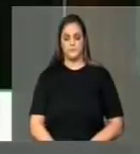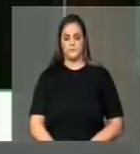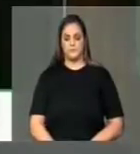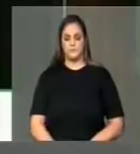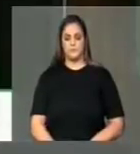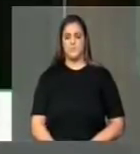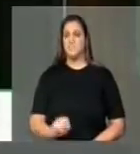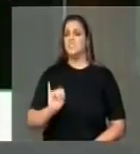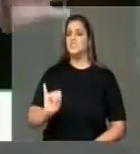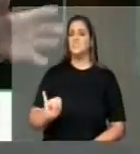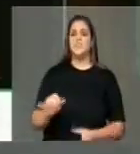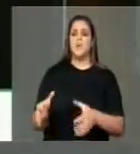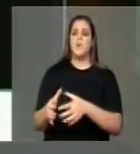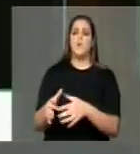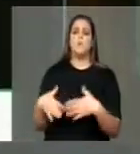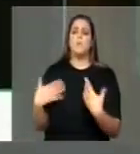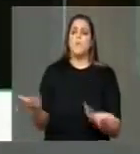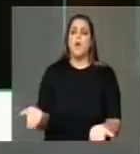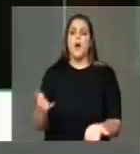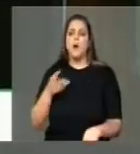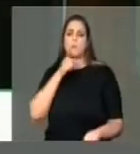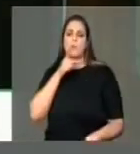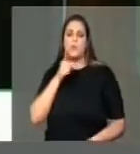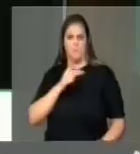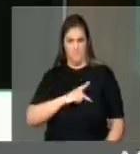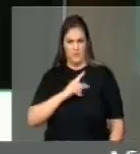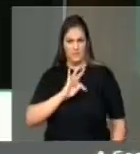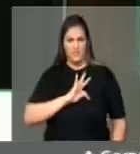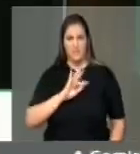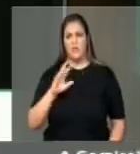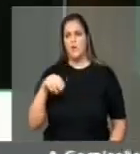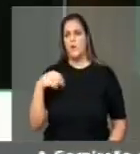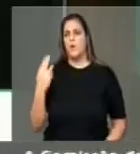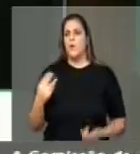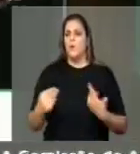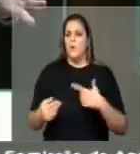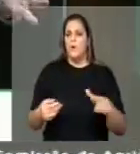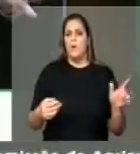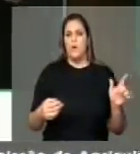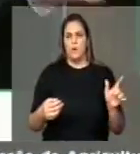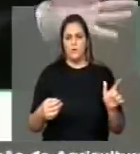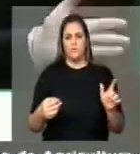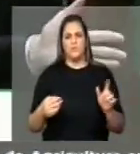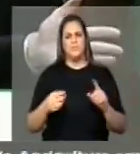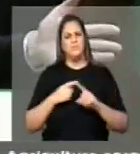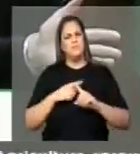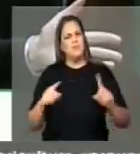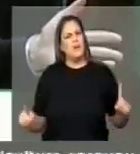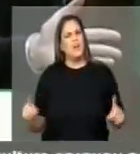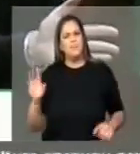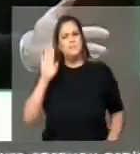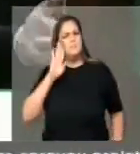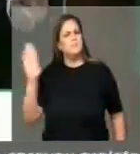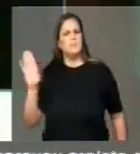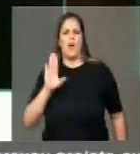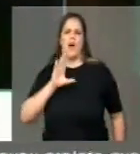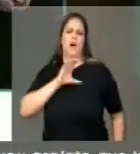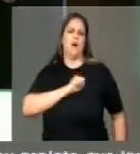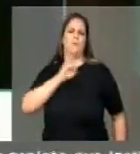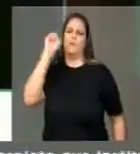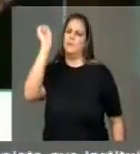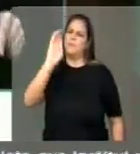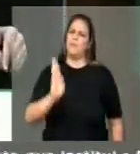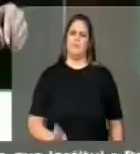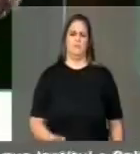ou um partido que seja vinculado ao PT, precisa demonstrar o amor pelo Brasil, precisa